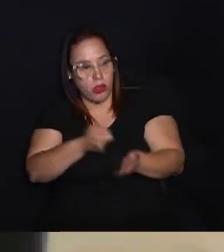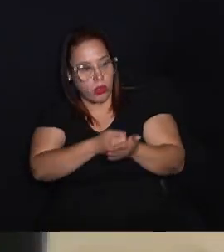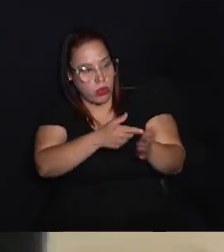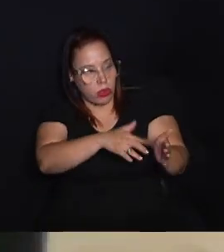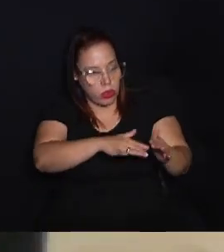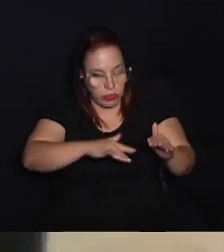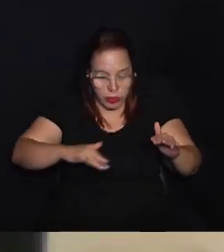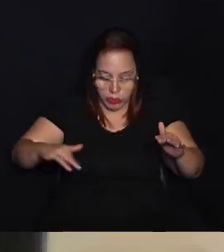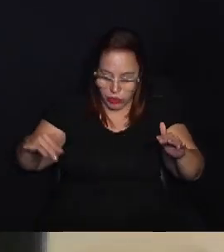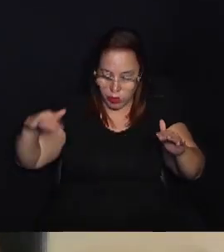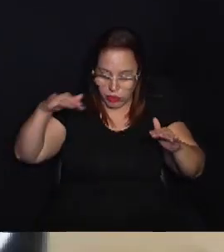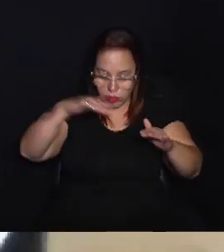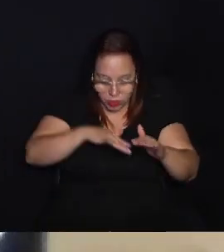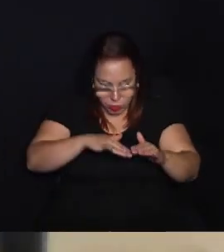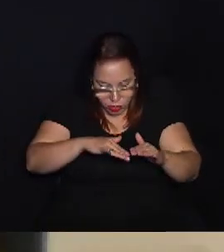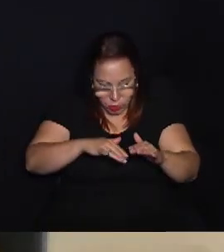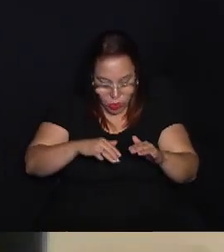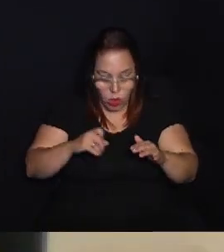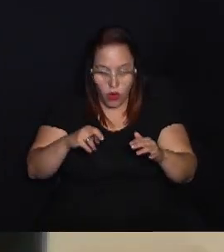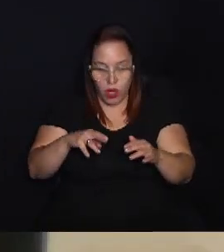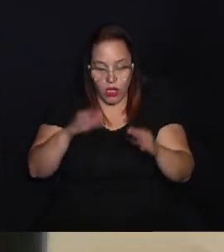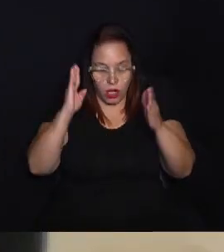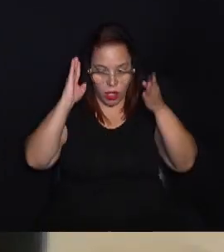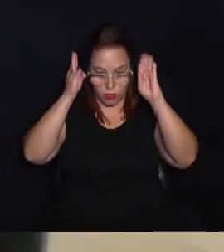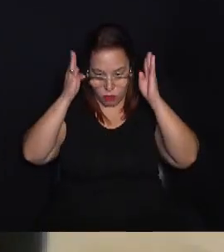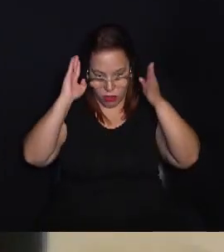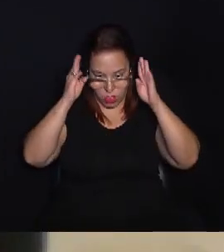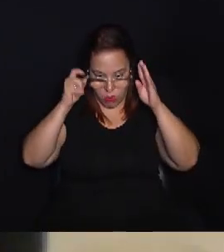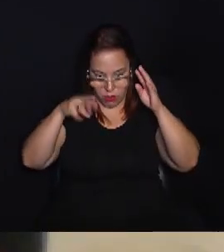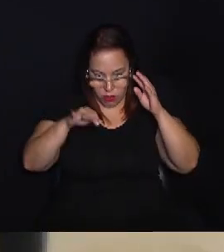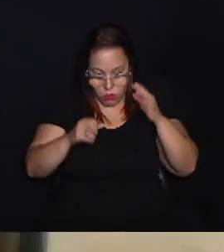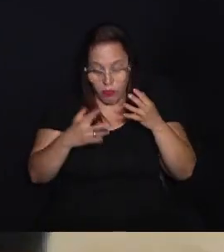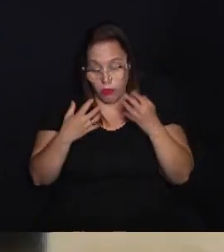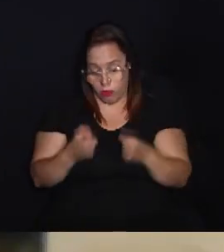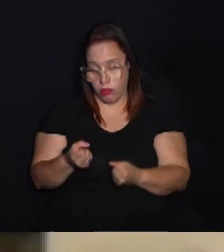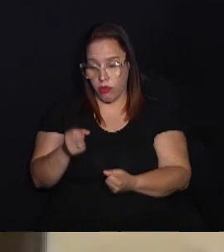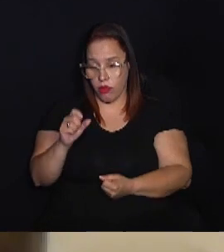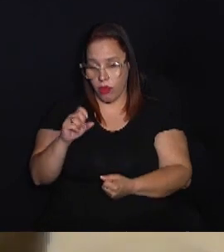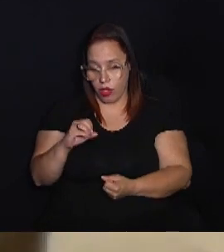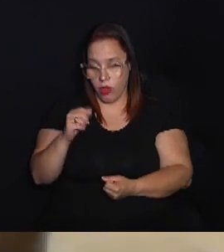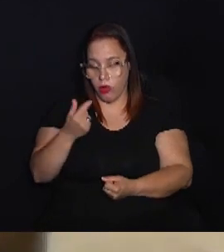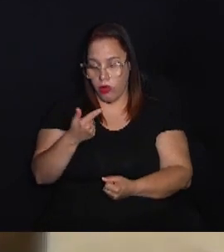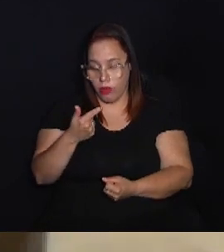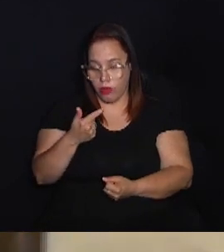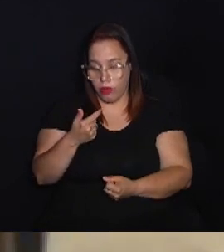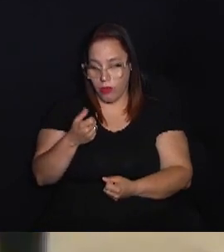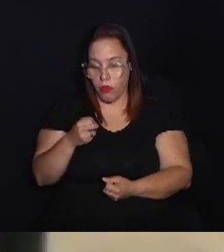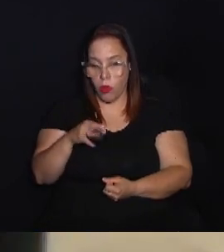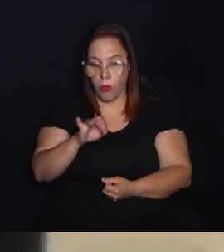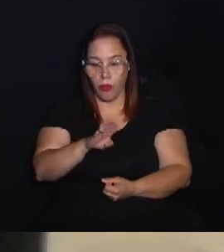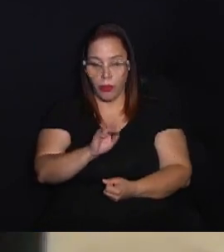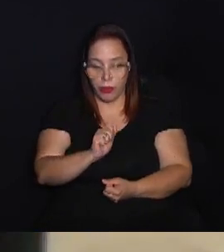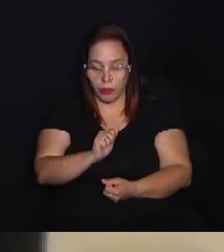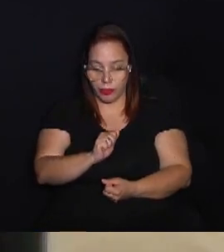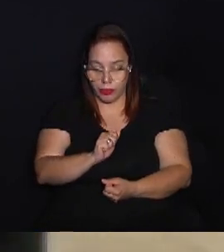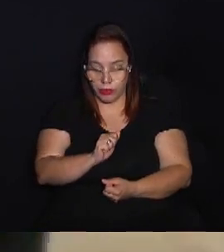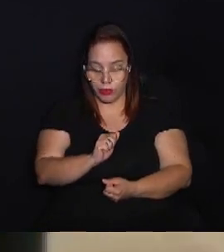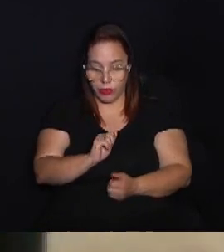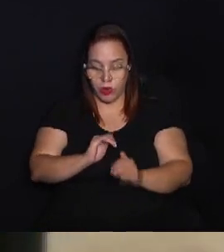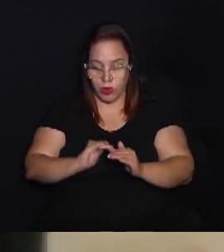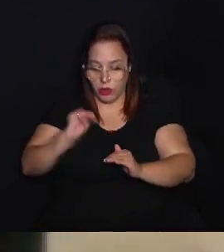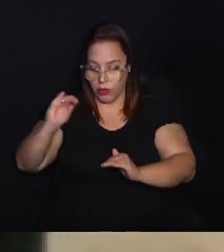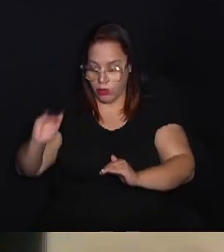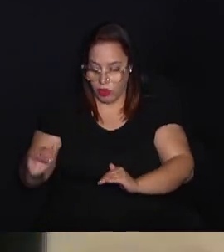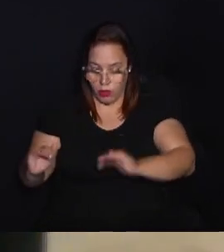fonte de abastecimento, seja a companhia de água, ou seja um caminhão-pipa, por exemplo, você está consumindo CO2. A sua bomba, que